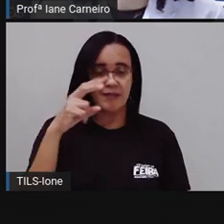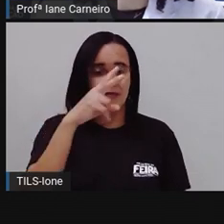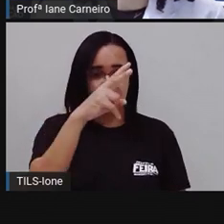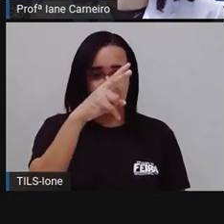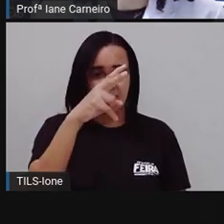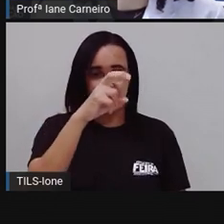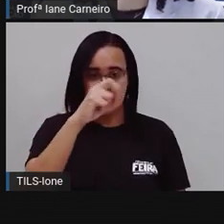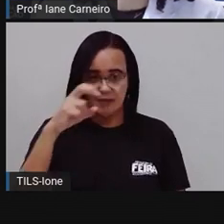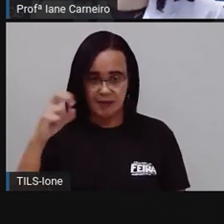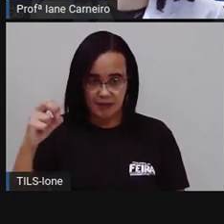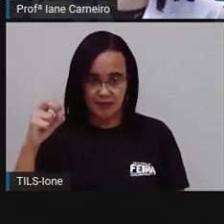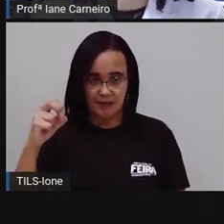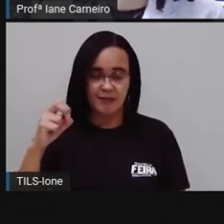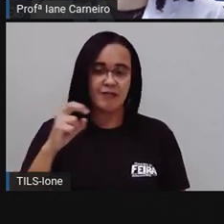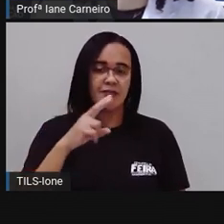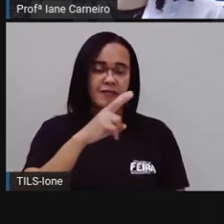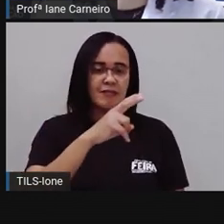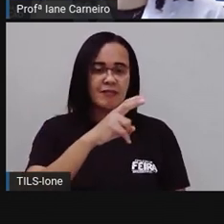certo? Ó.